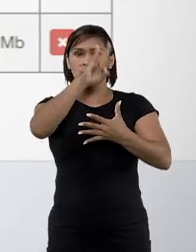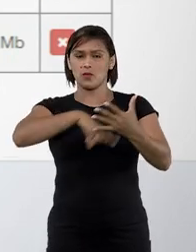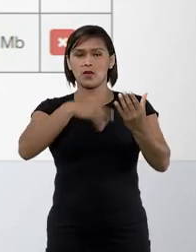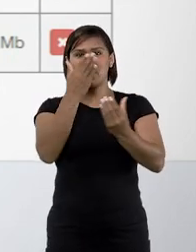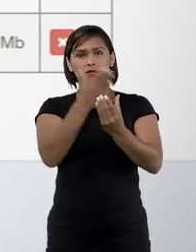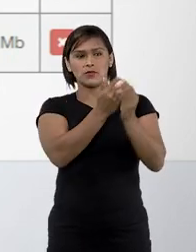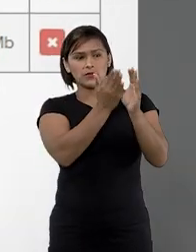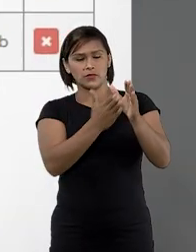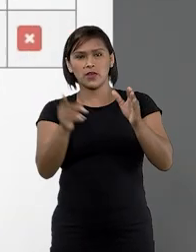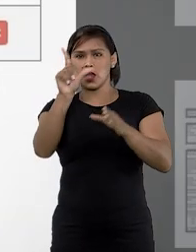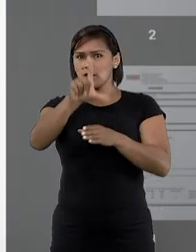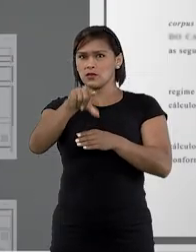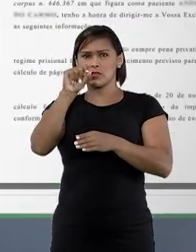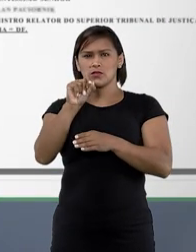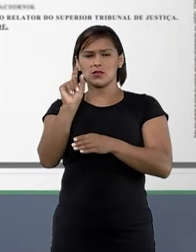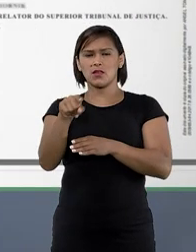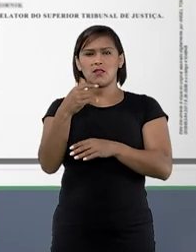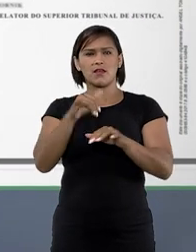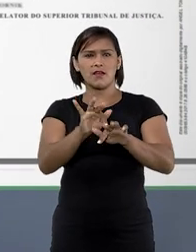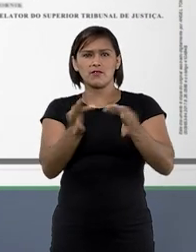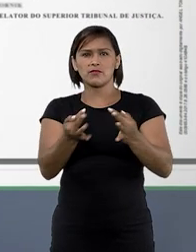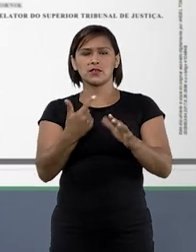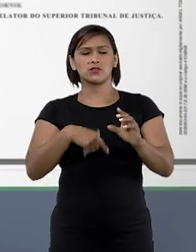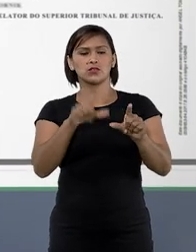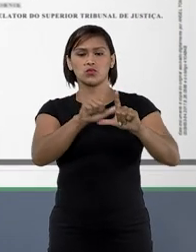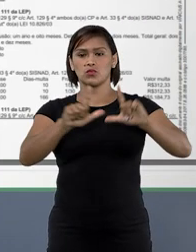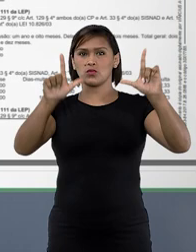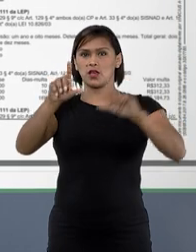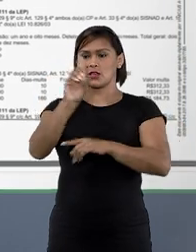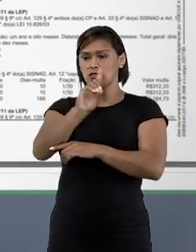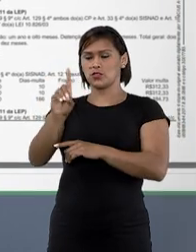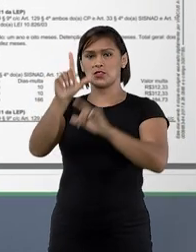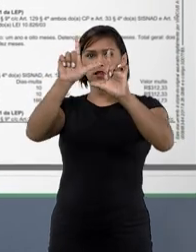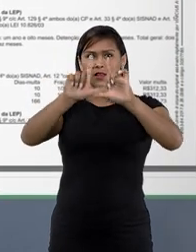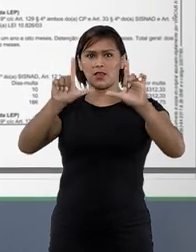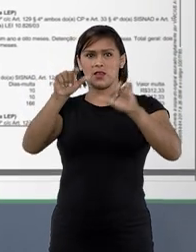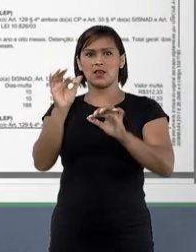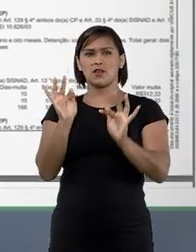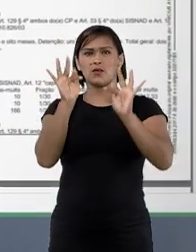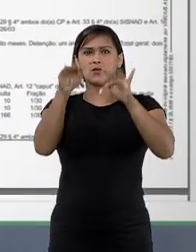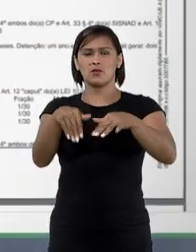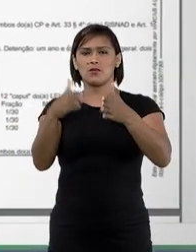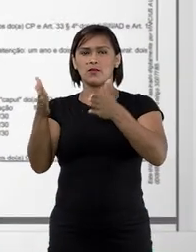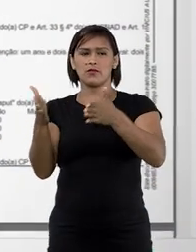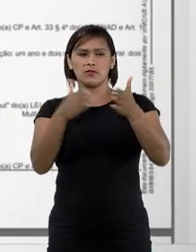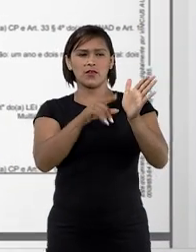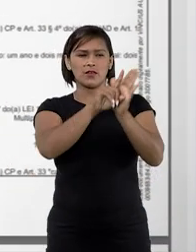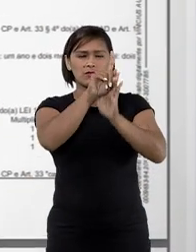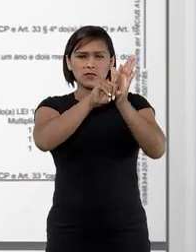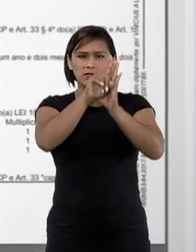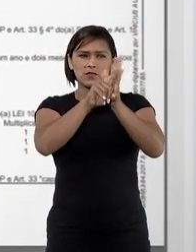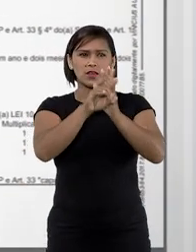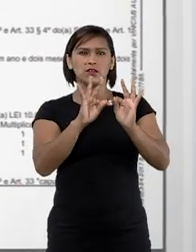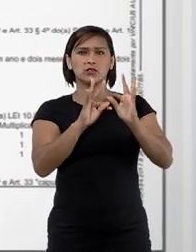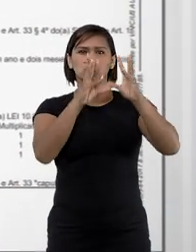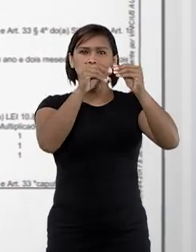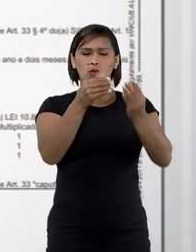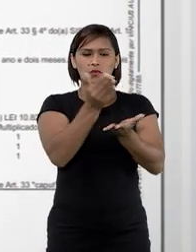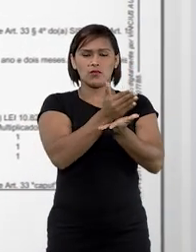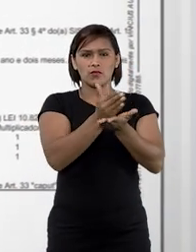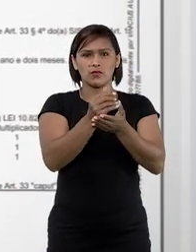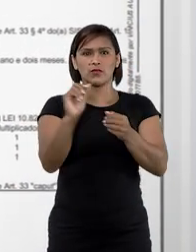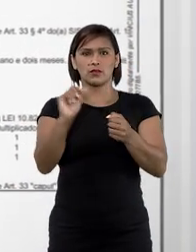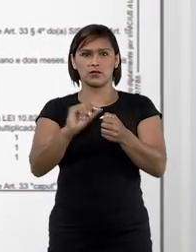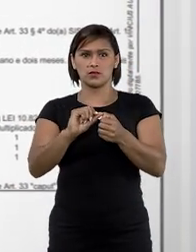um arquivo, basta selecioná-lo. O documento será aberto à direita da tela. O último passo é verificar todos os